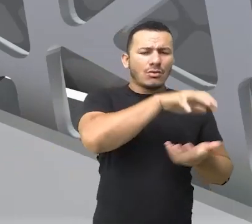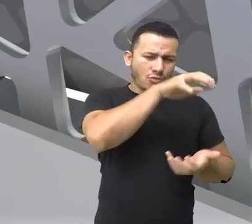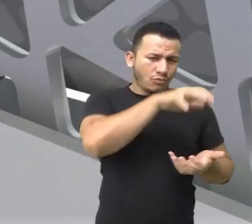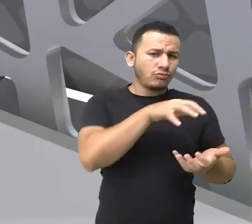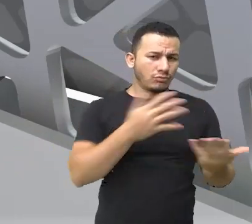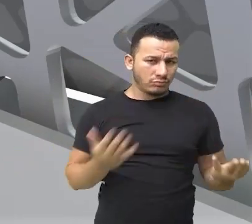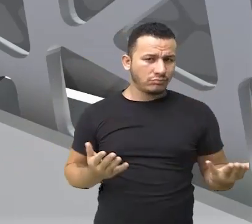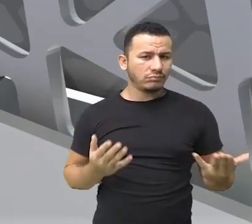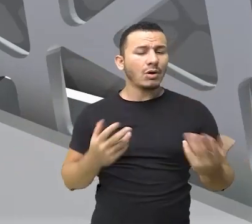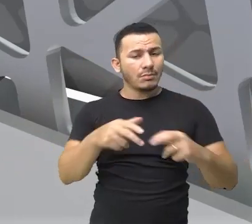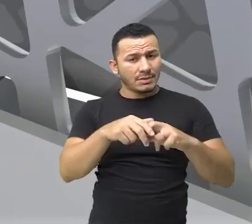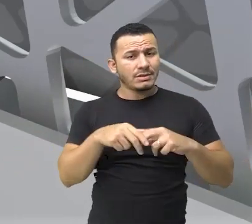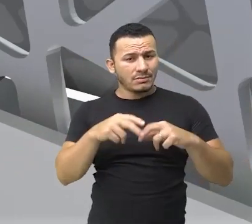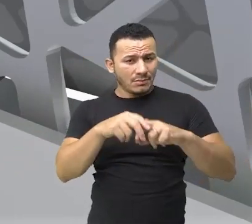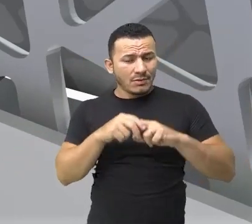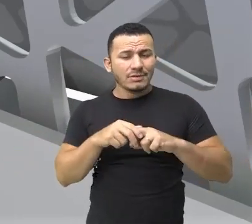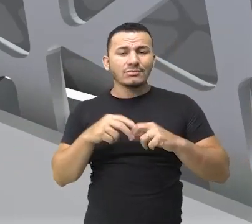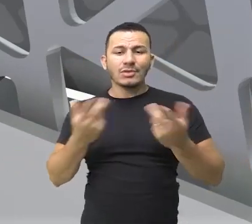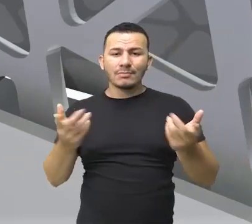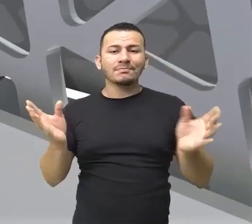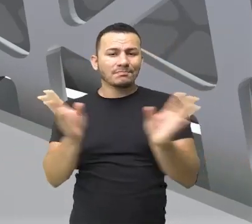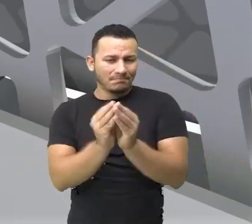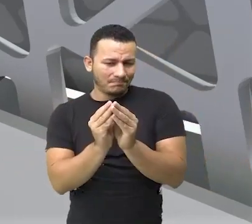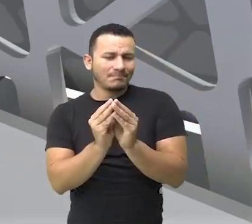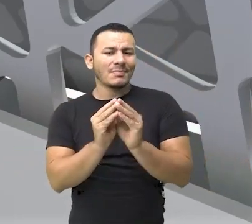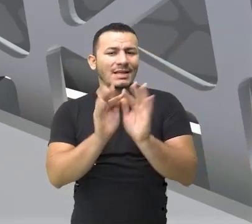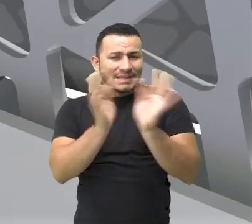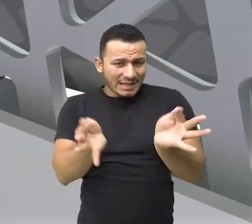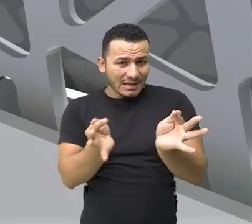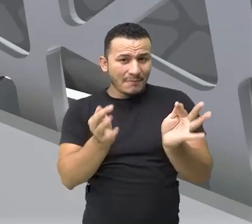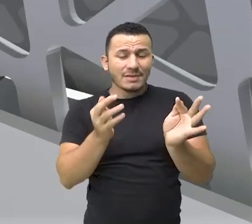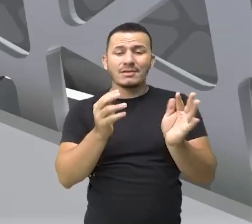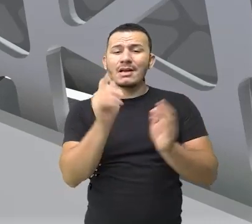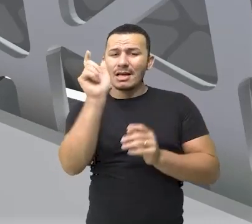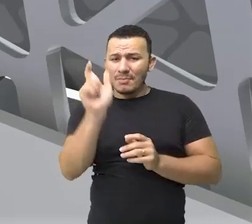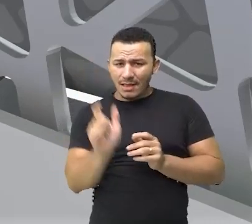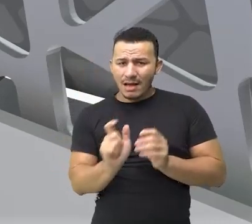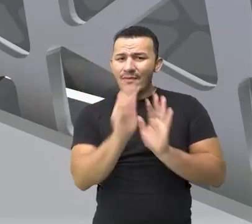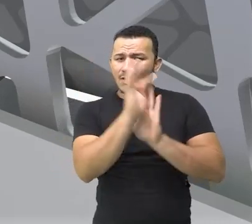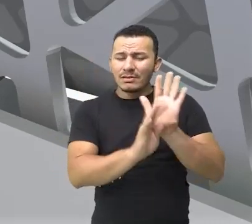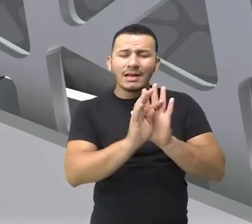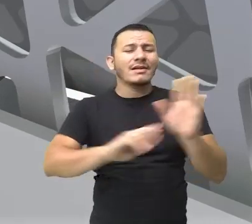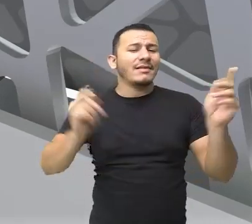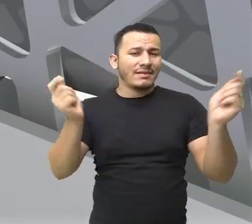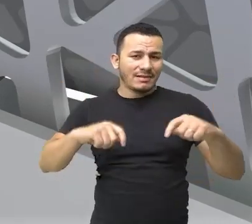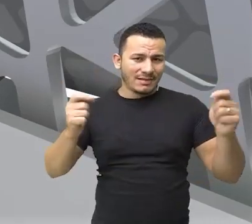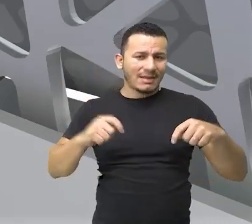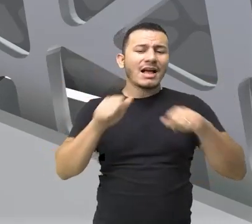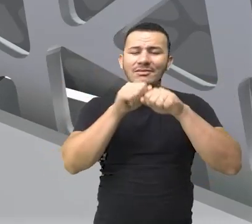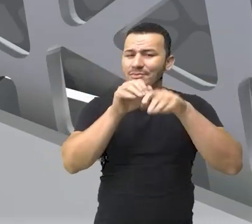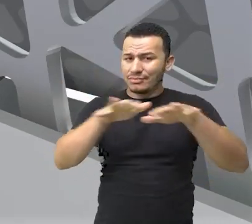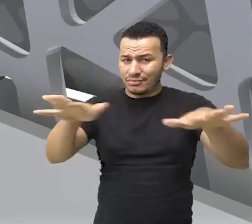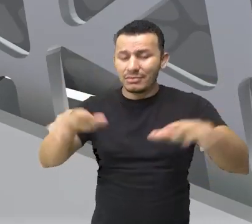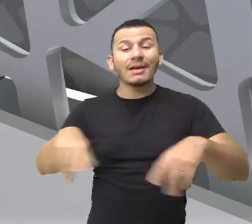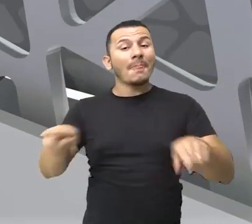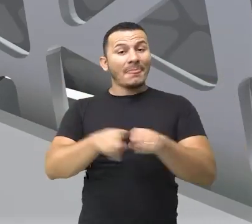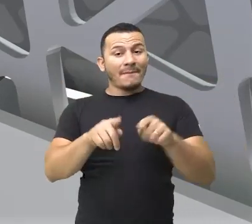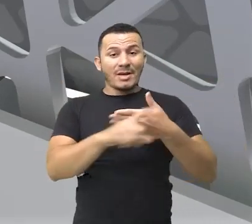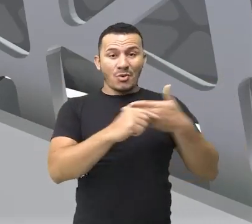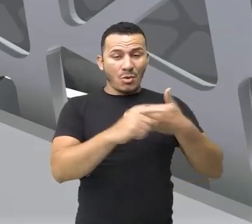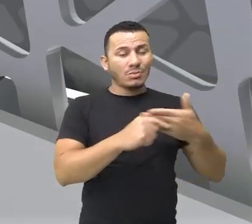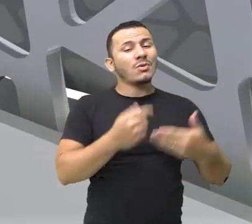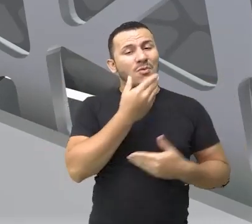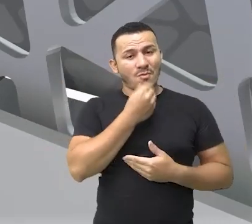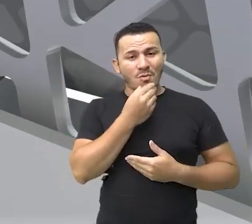certo? Então, percebam que simplificando a linguagem, ele acaba conseguindo isso também. E o mais importante, ele trouxe diversas